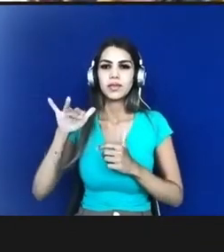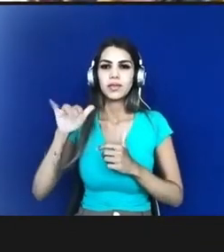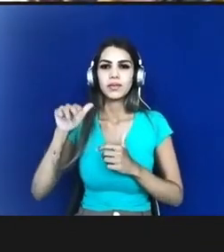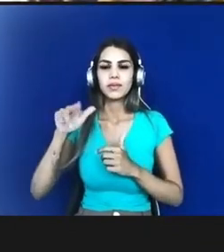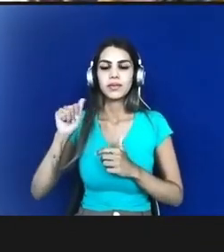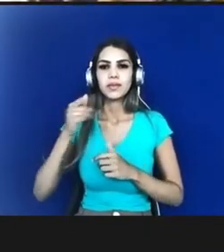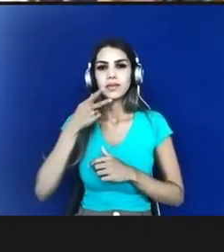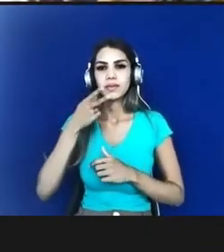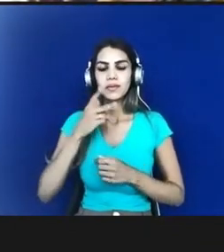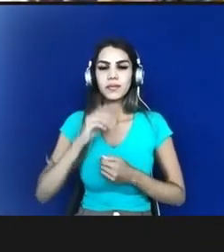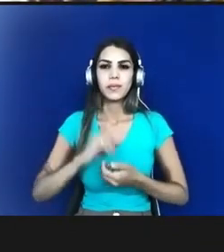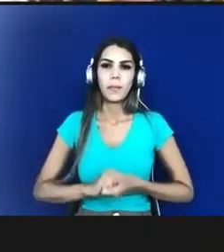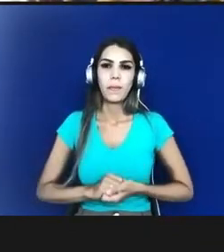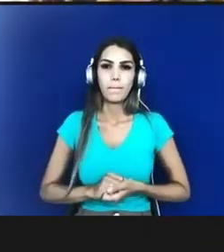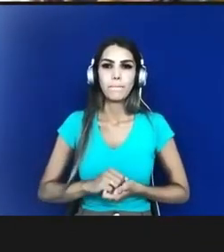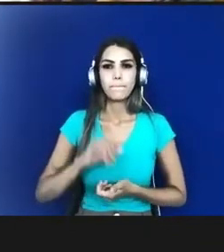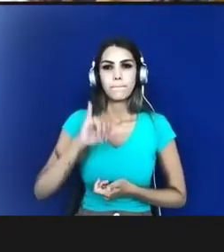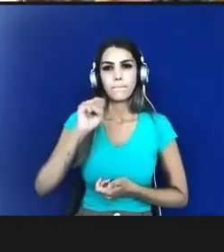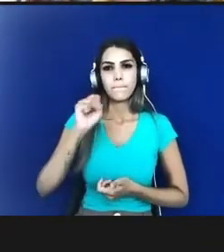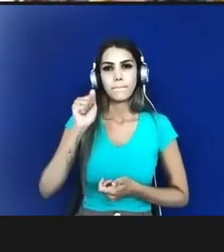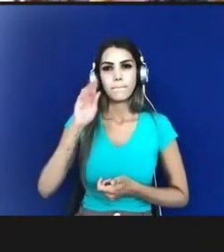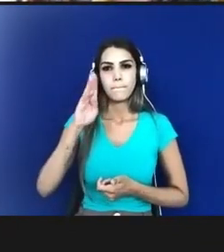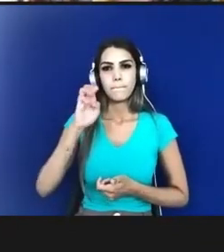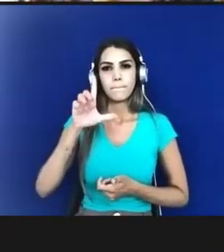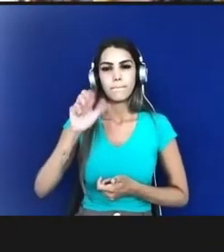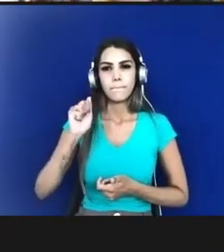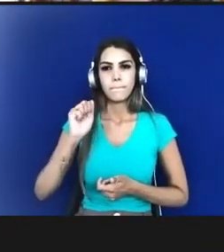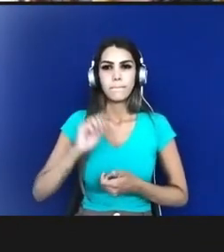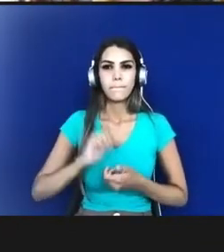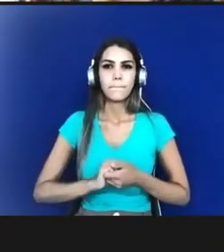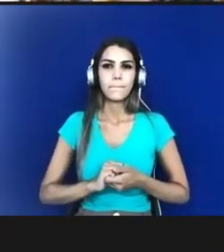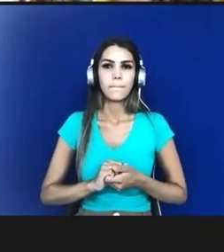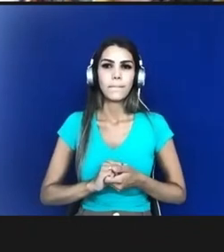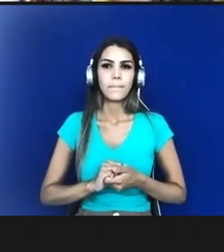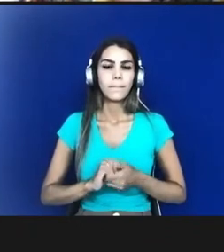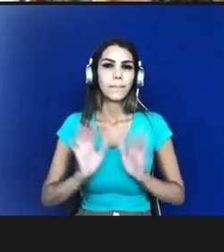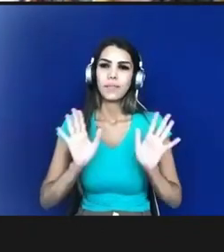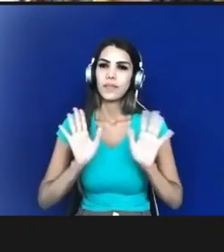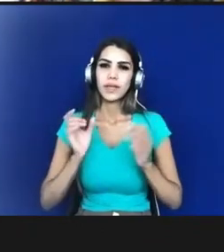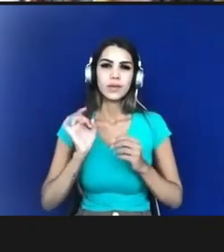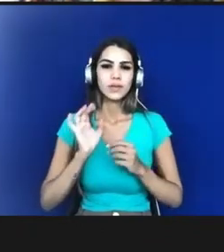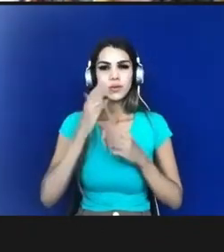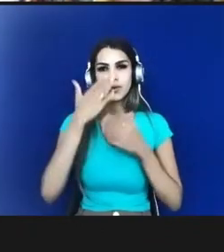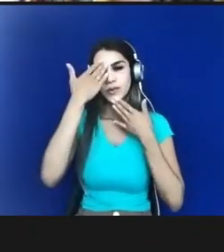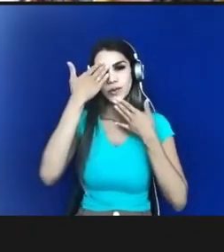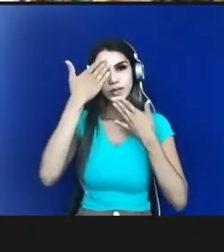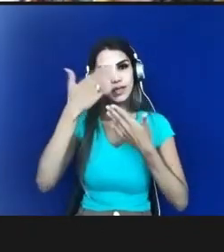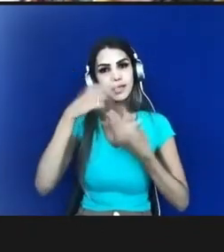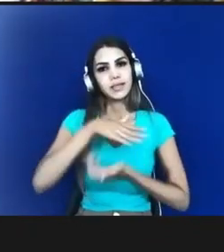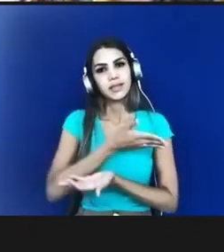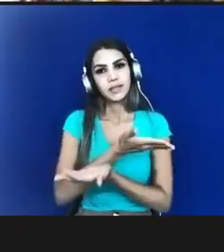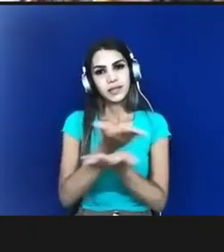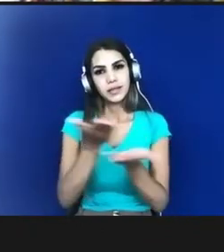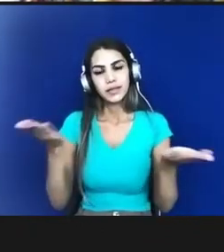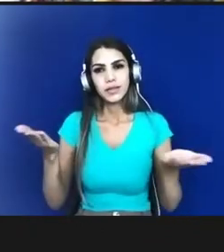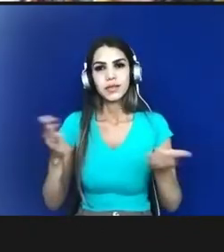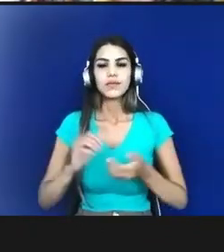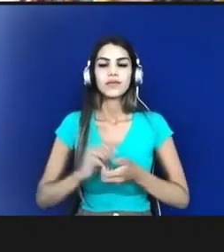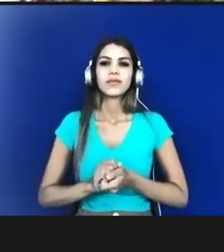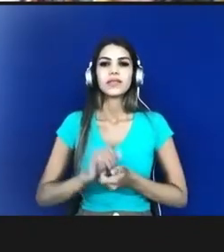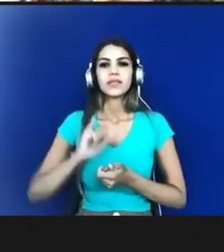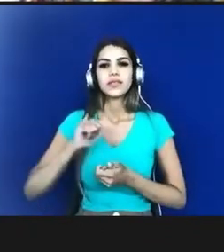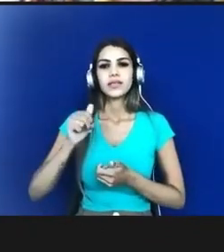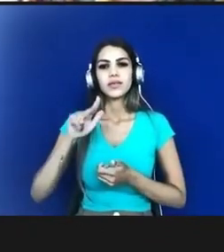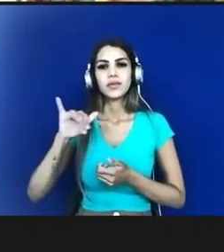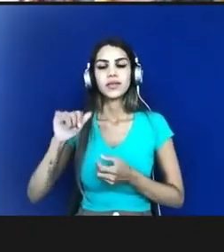Isabela você quer dizer alguma coisa o meu agradecimento a todas vocês Luciana Joselé e Enio